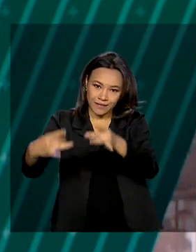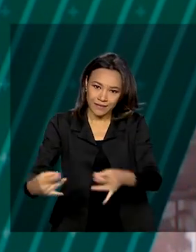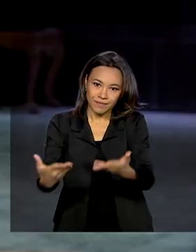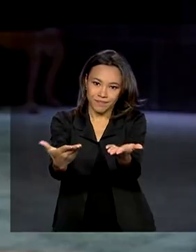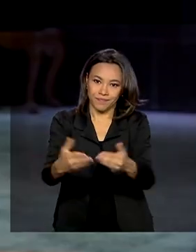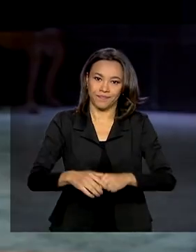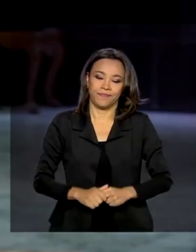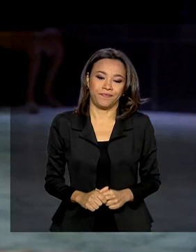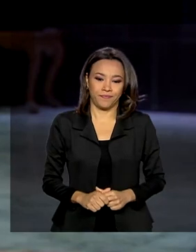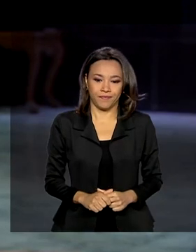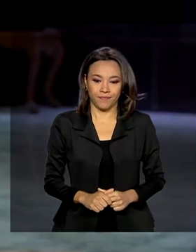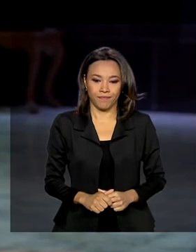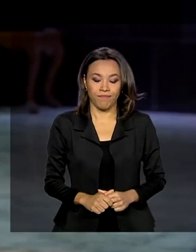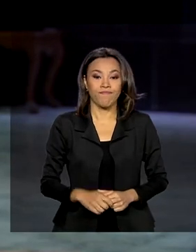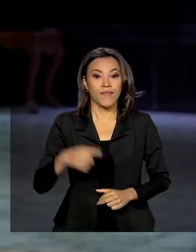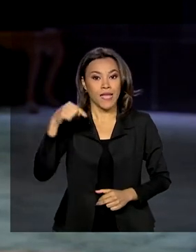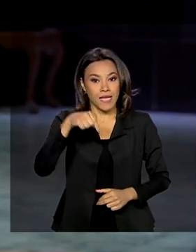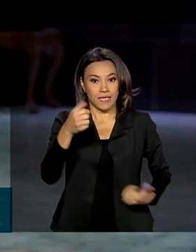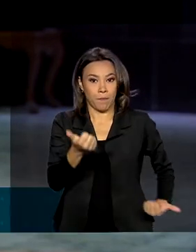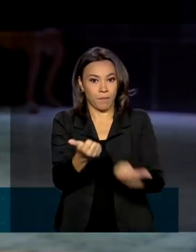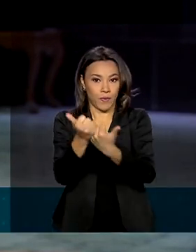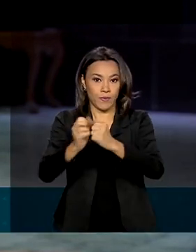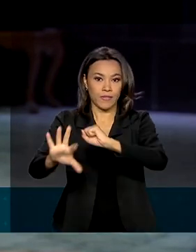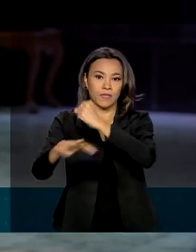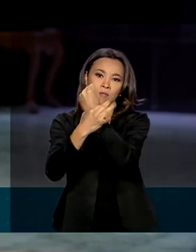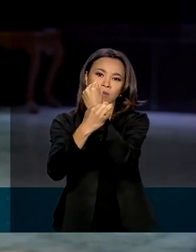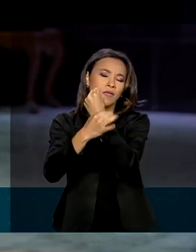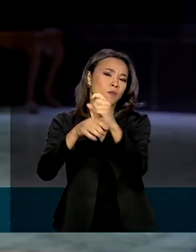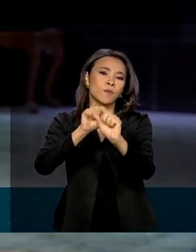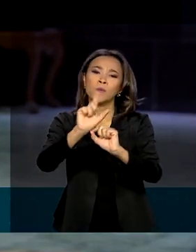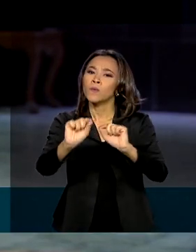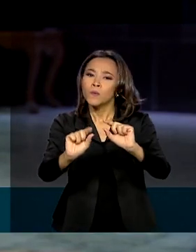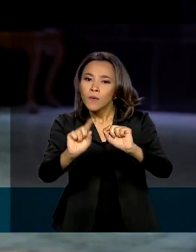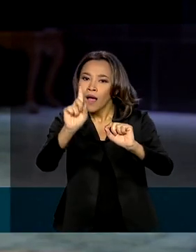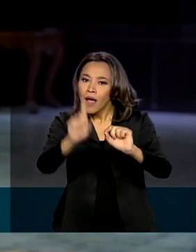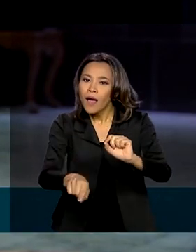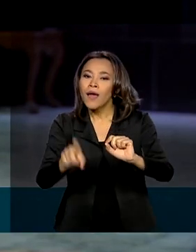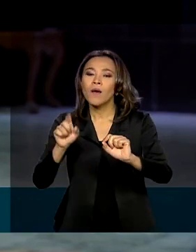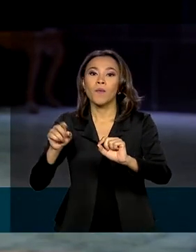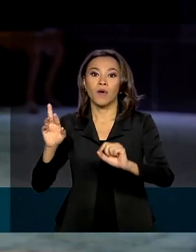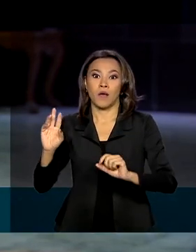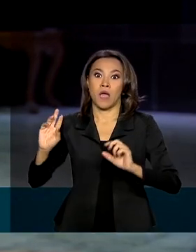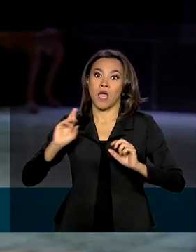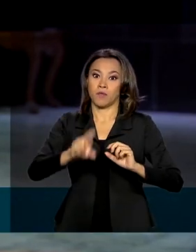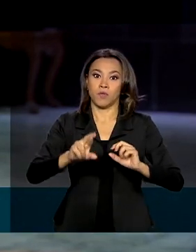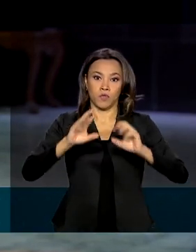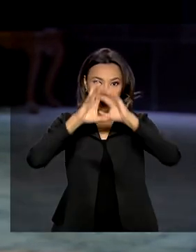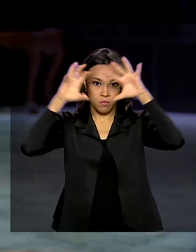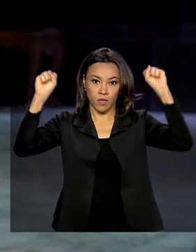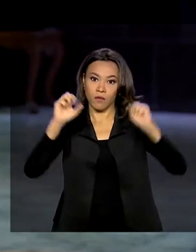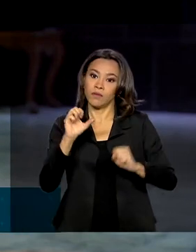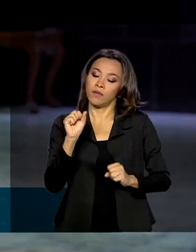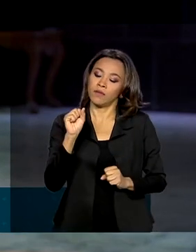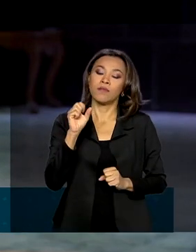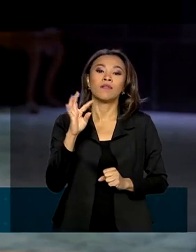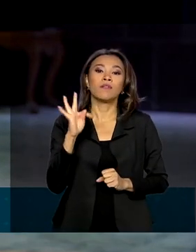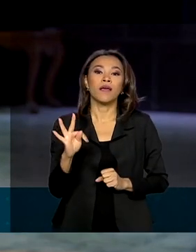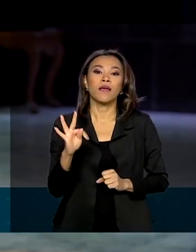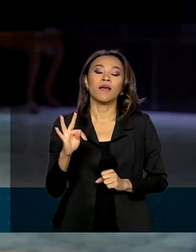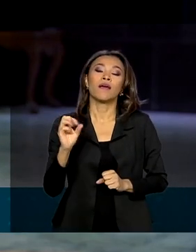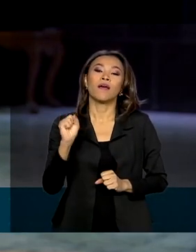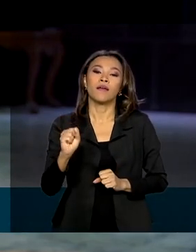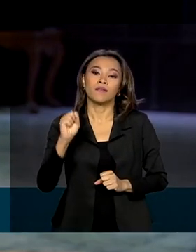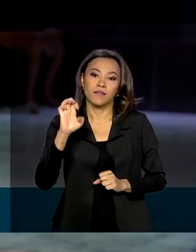Esse reforço na segurança foi uma resposta do TSE a pedidos feitos pelos tribunais